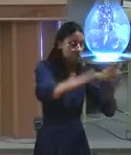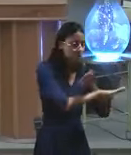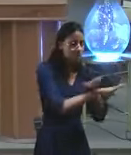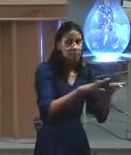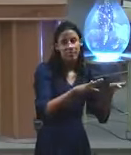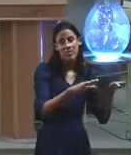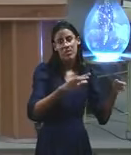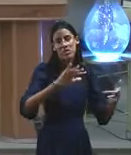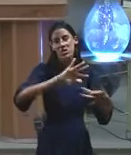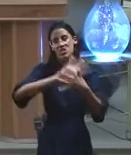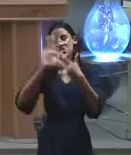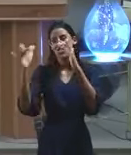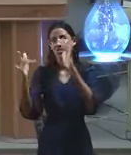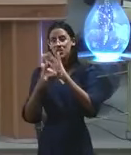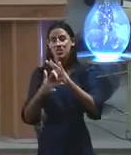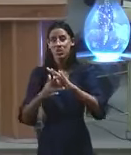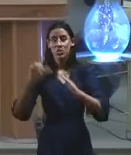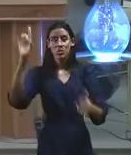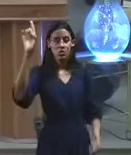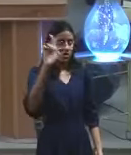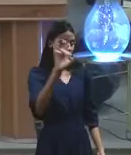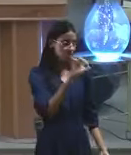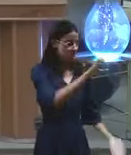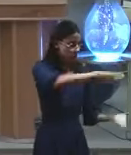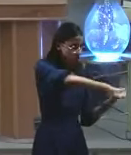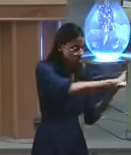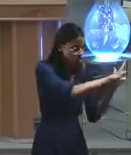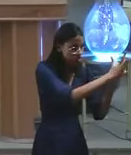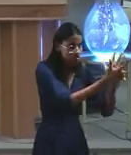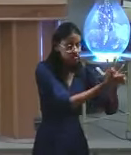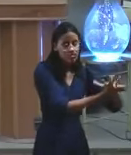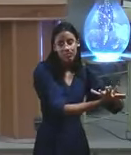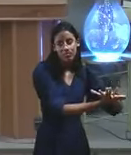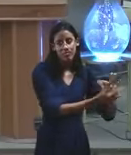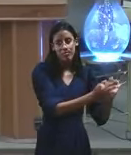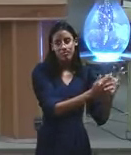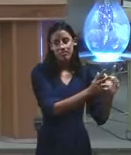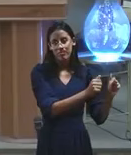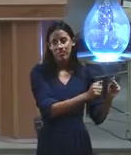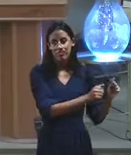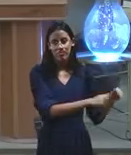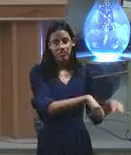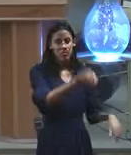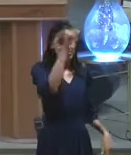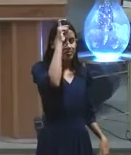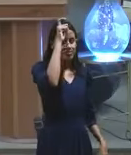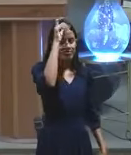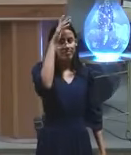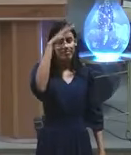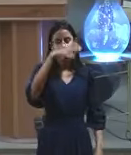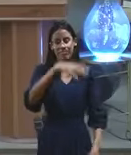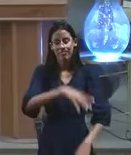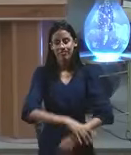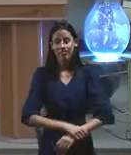Jesus acabou com a festinha de Satanás, quebrou tudo,